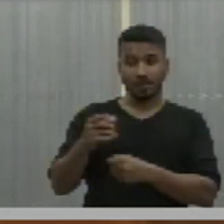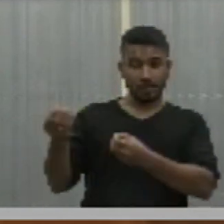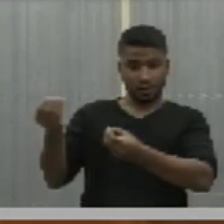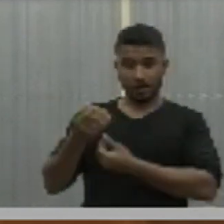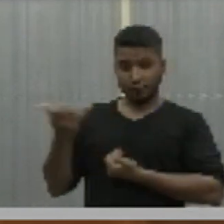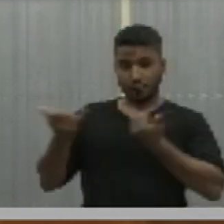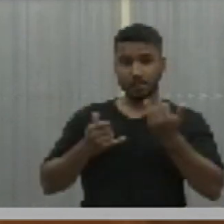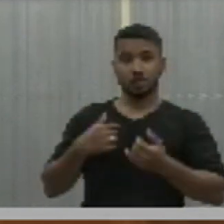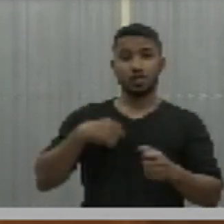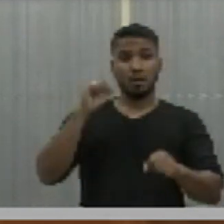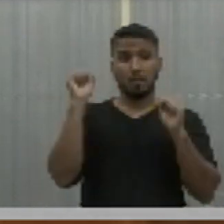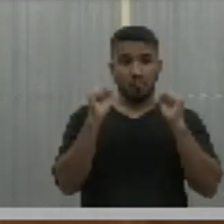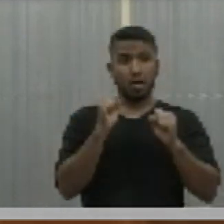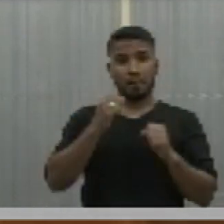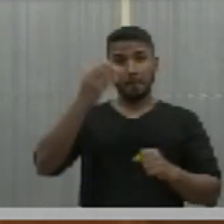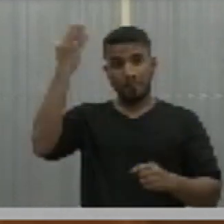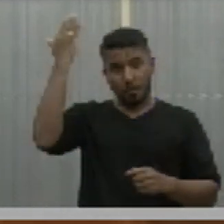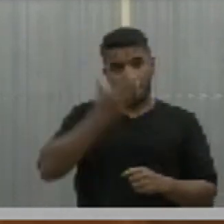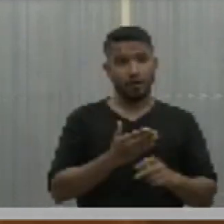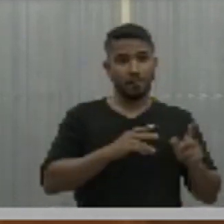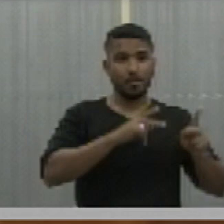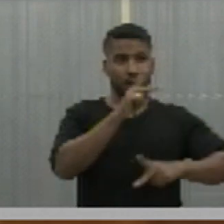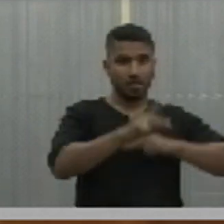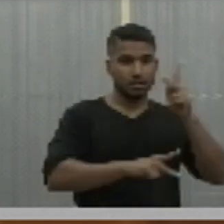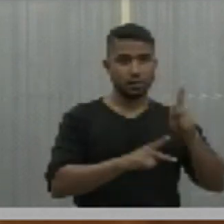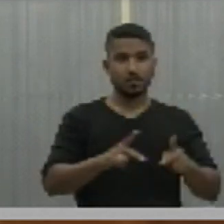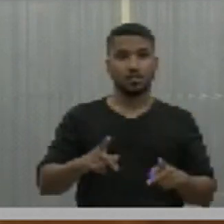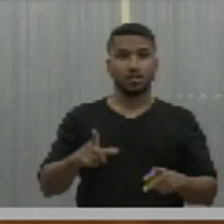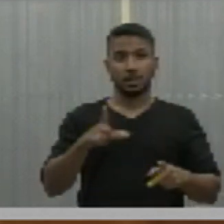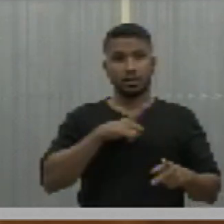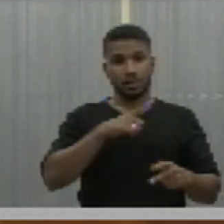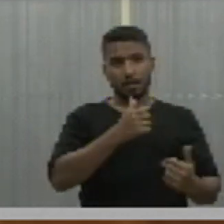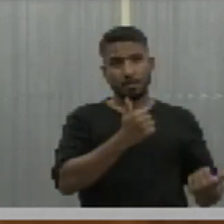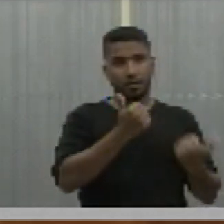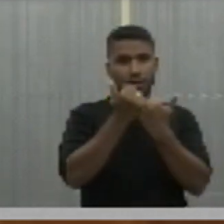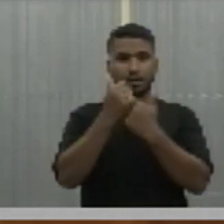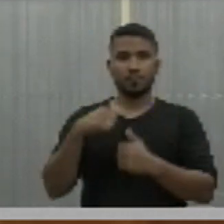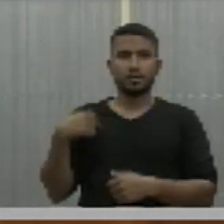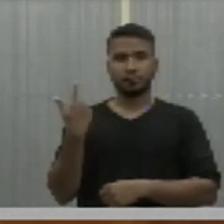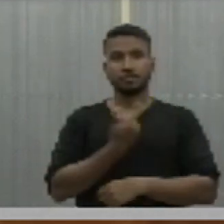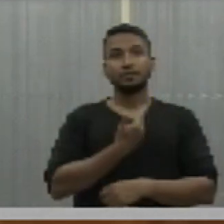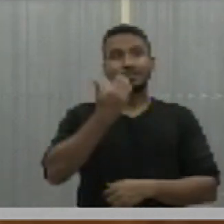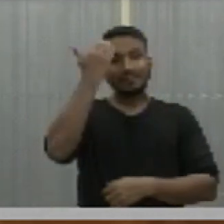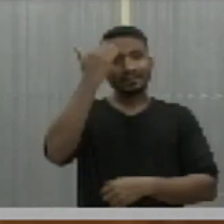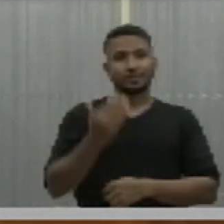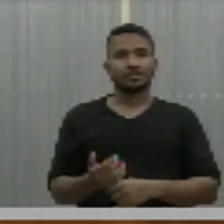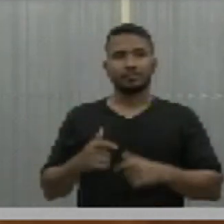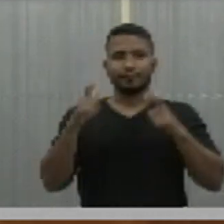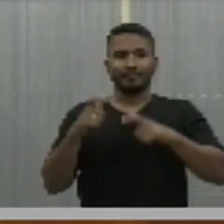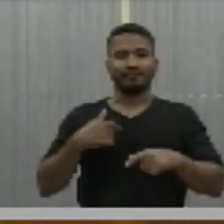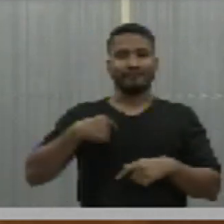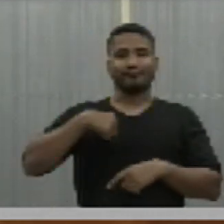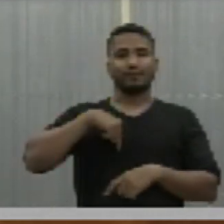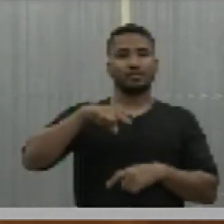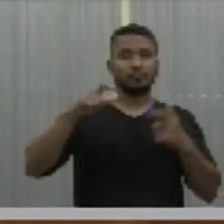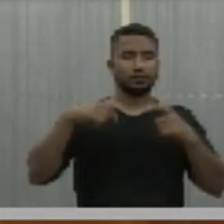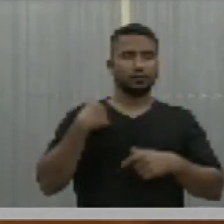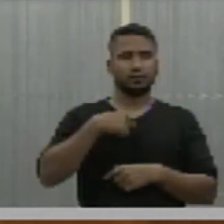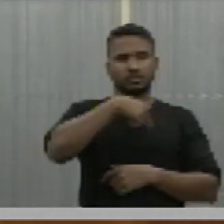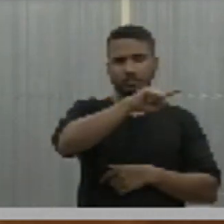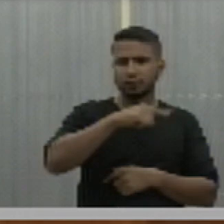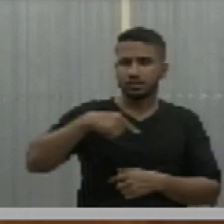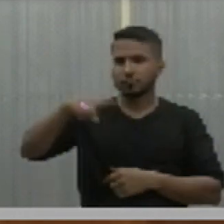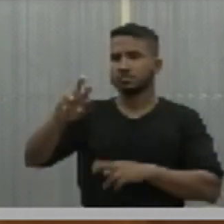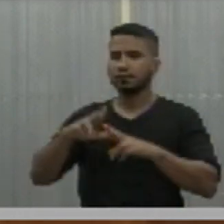perante a opinião pública, perante ao povo que tem nos apoiado porque a gente sabe por onde a gente passa, por onde a gente